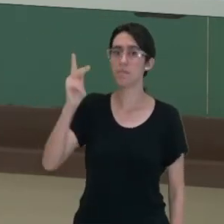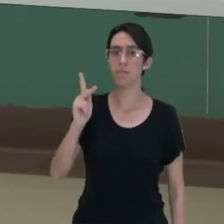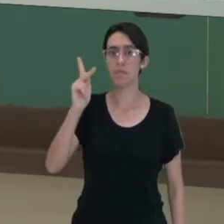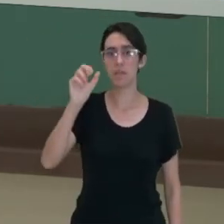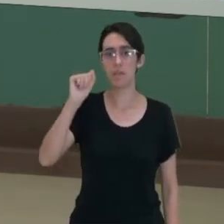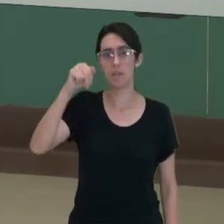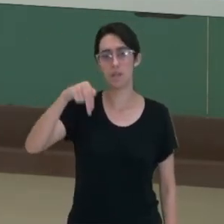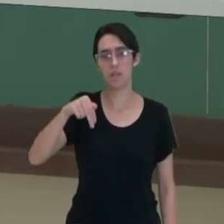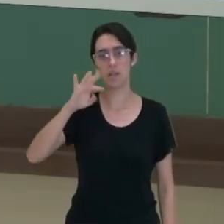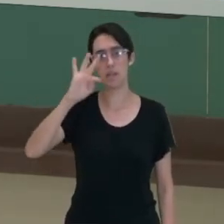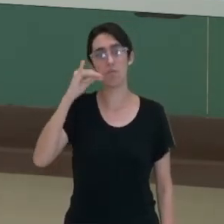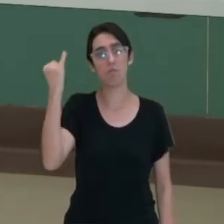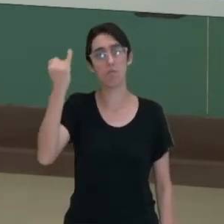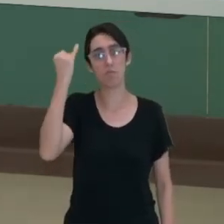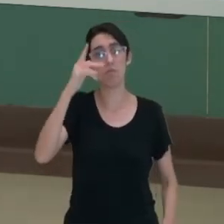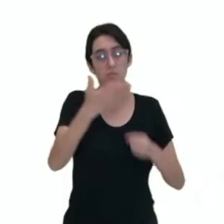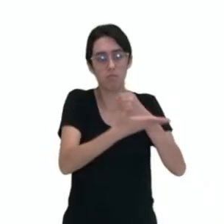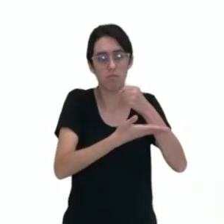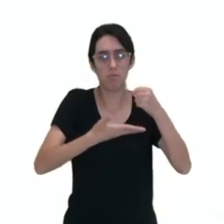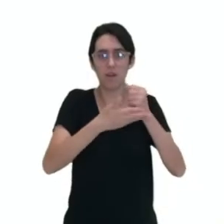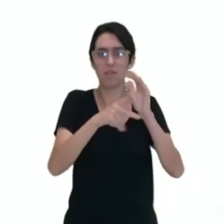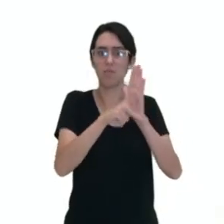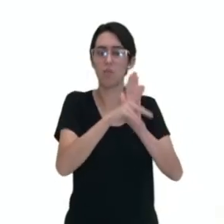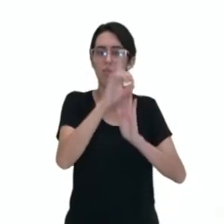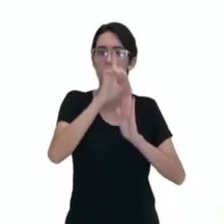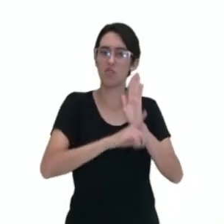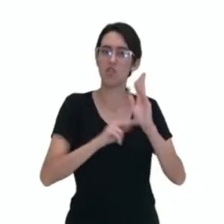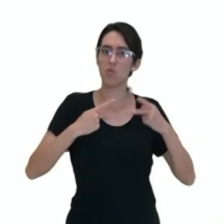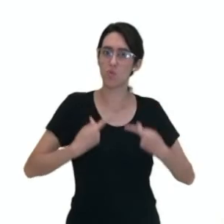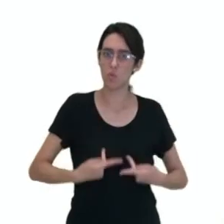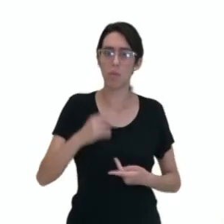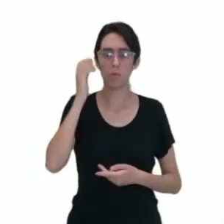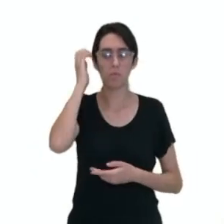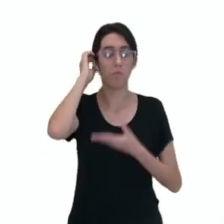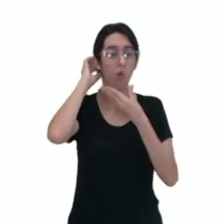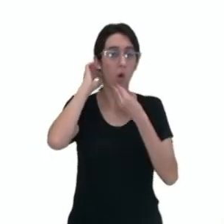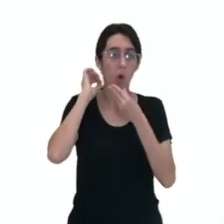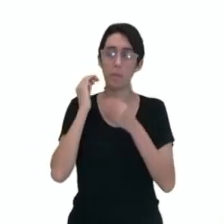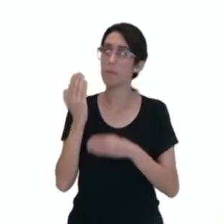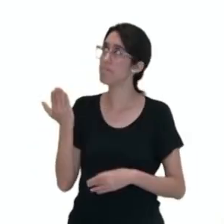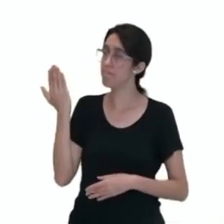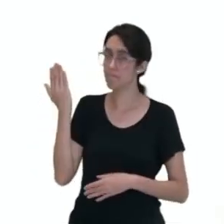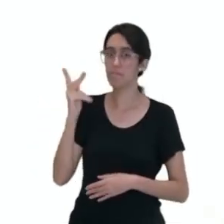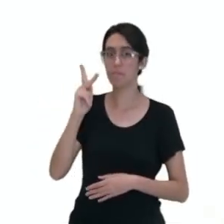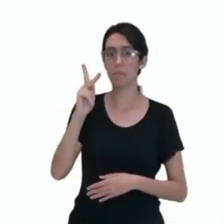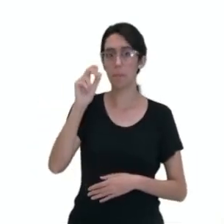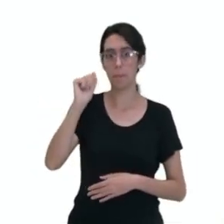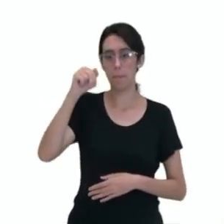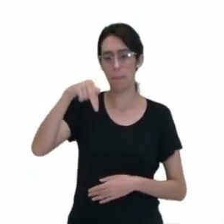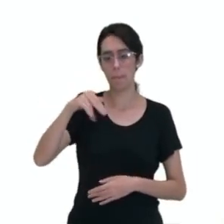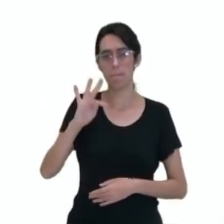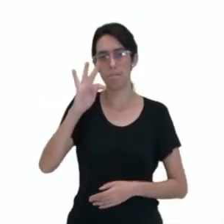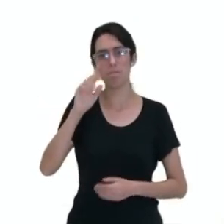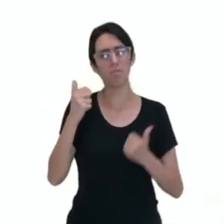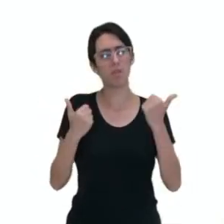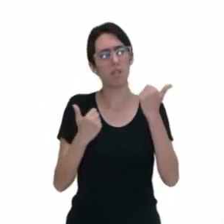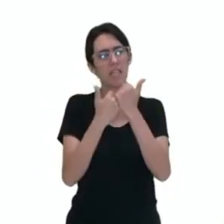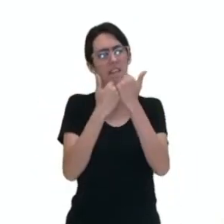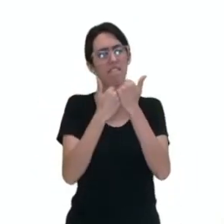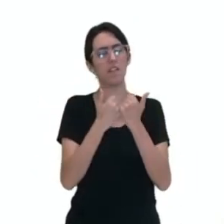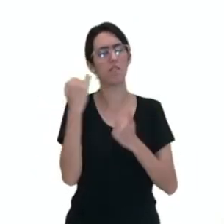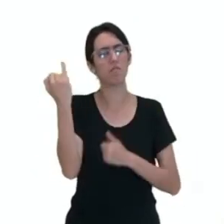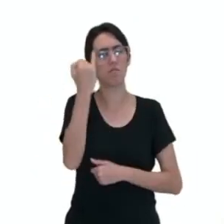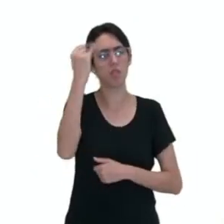embasamento aos direitos humanos é Immanuel Kant. Immanuel Kant defende e realça a importância da